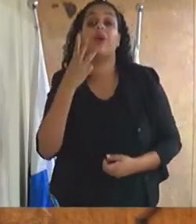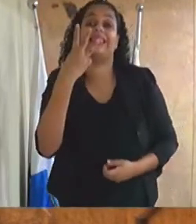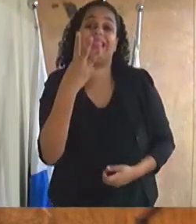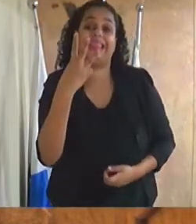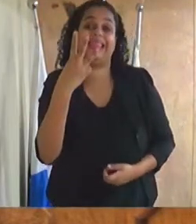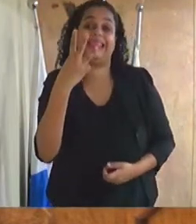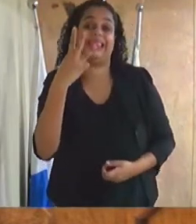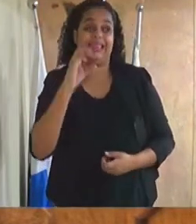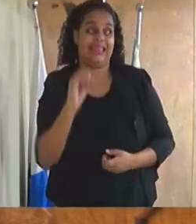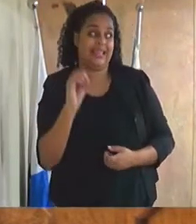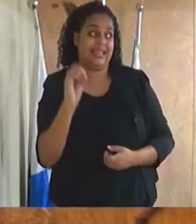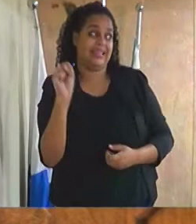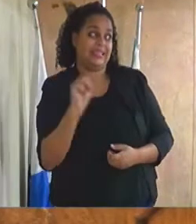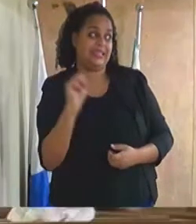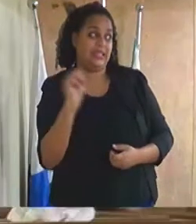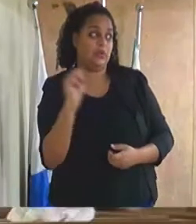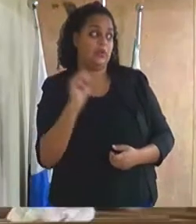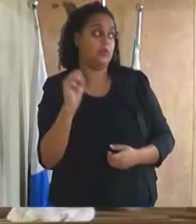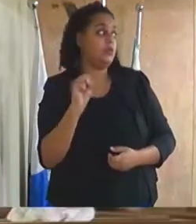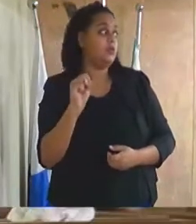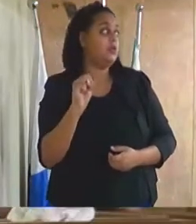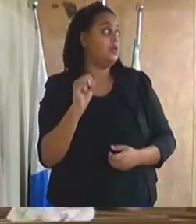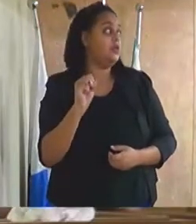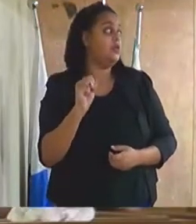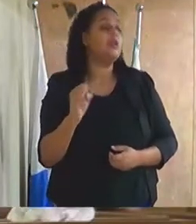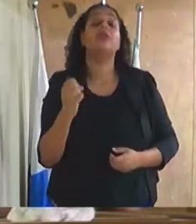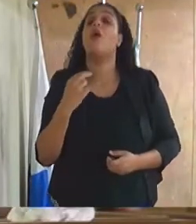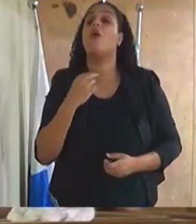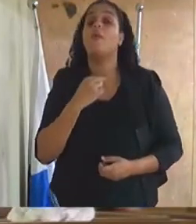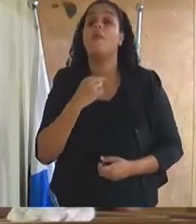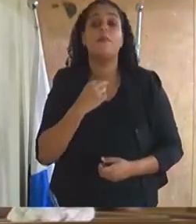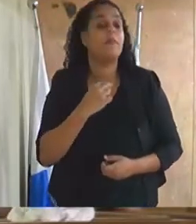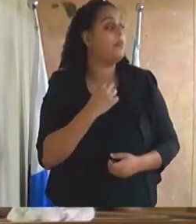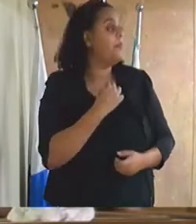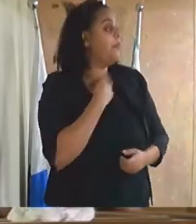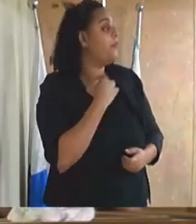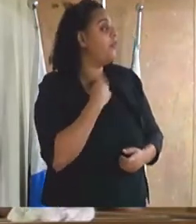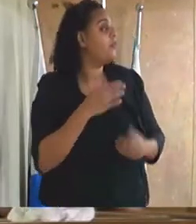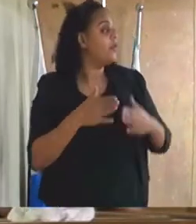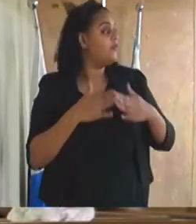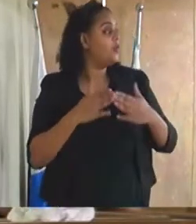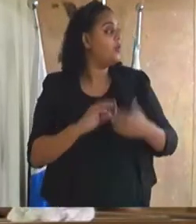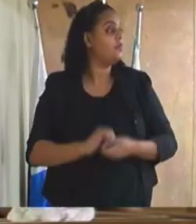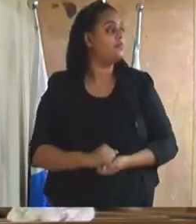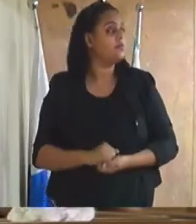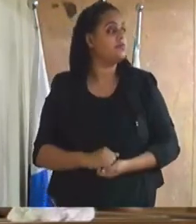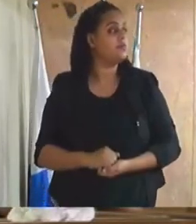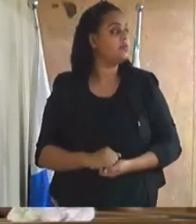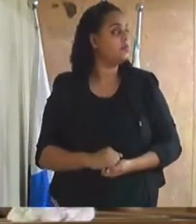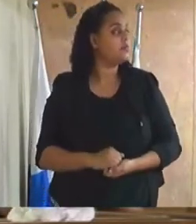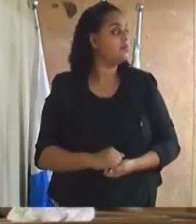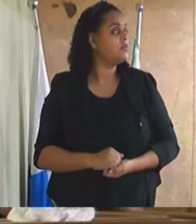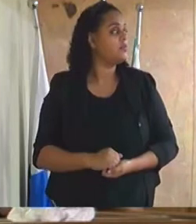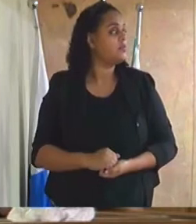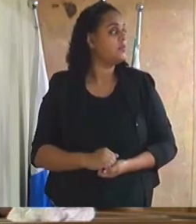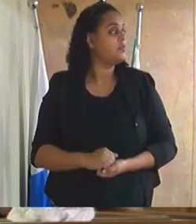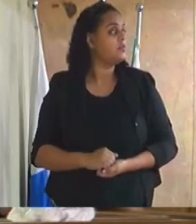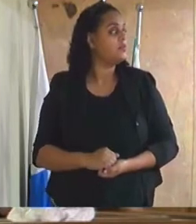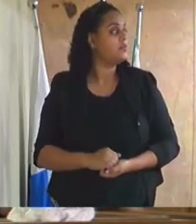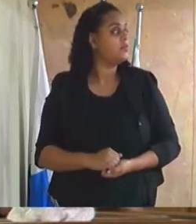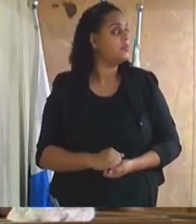não tem mais tempo vereador 5 segundos 10 segundos presidente por favor benovolente por favor